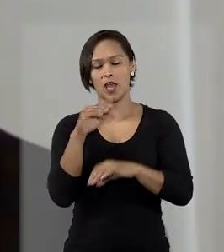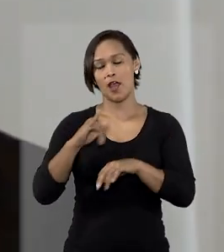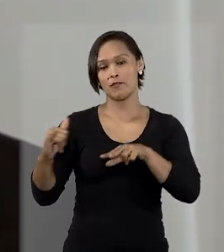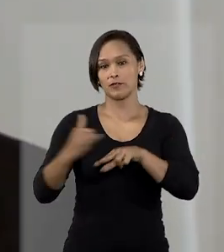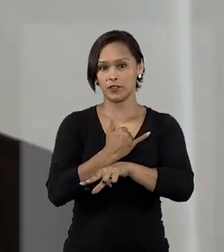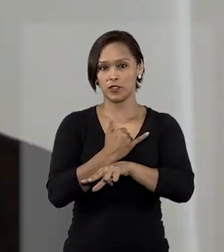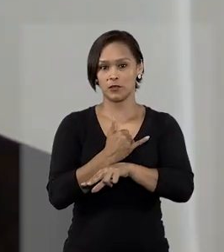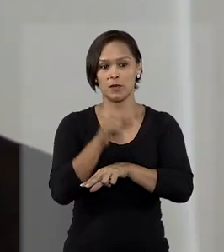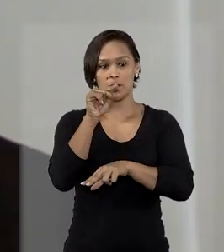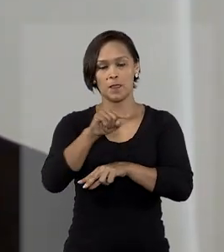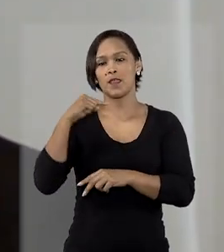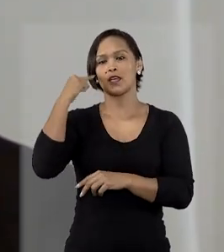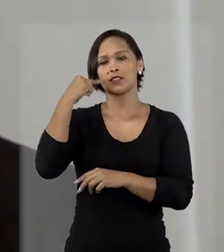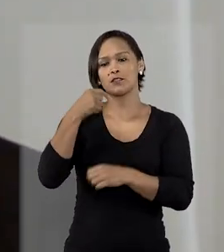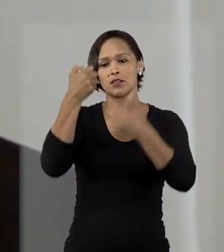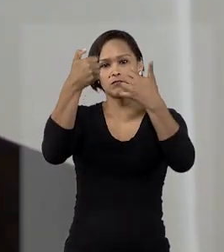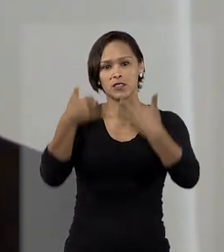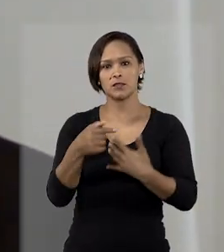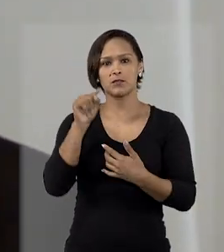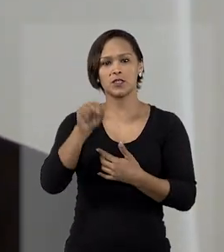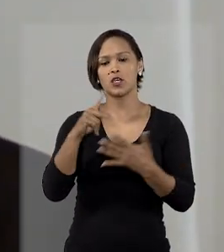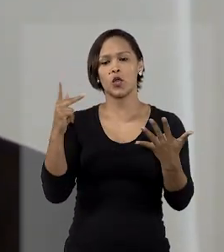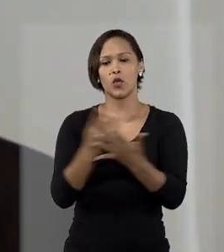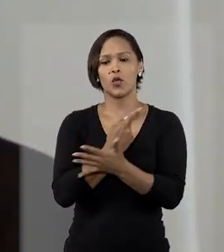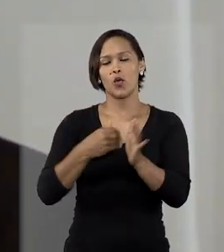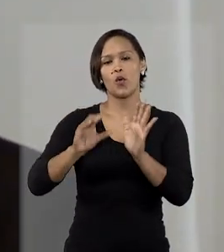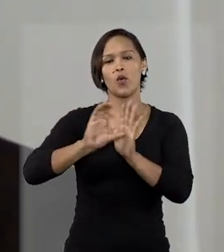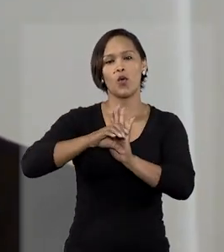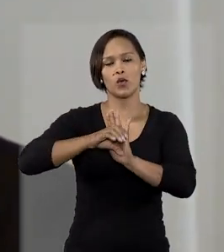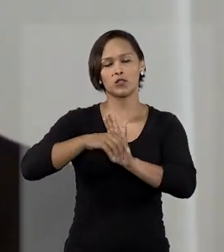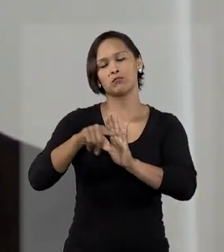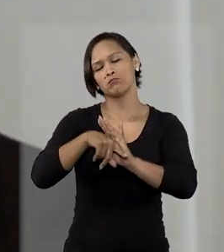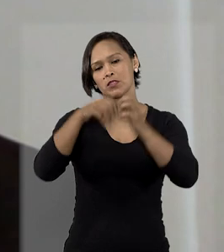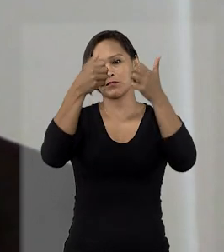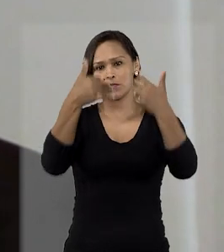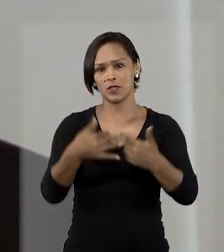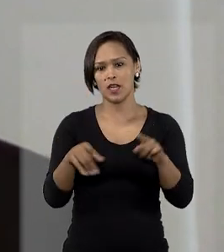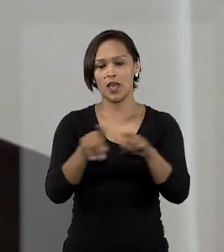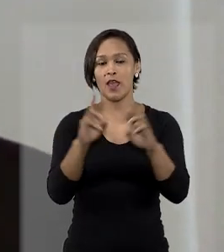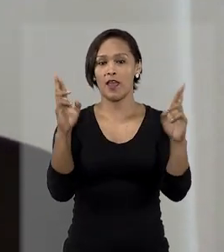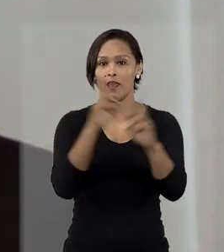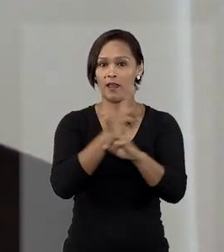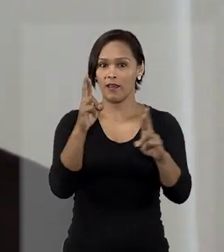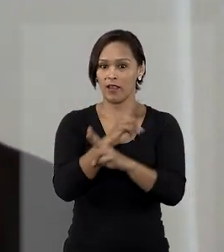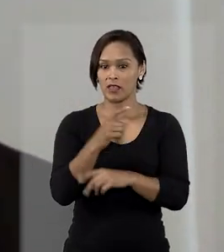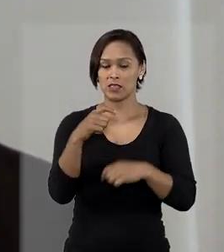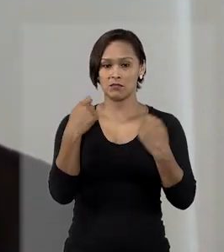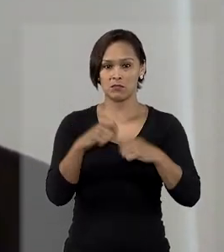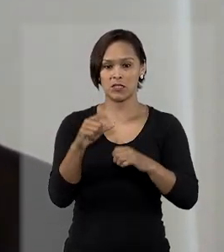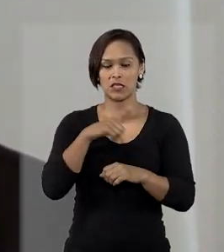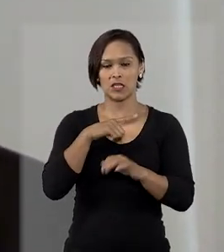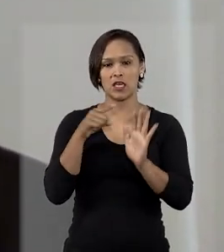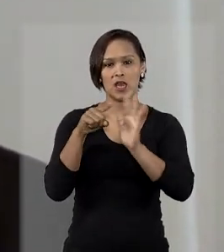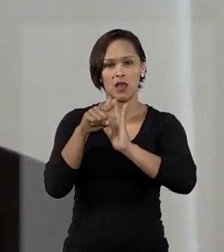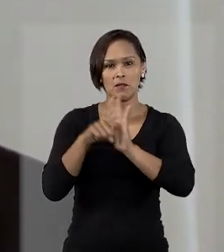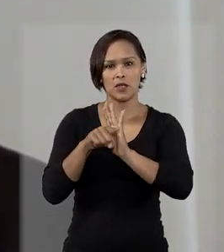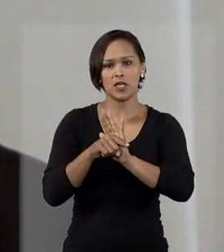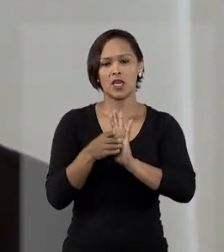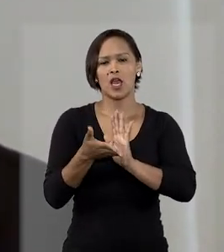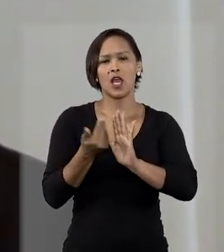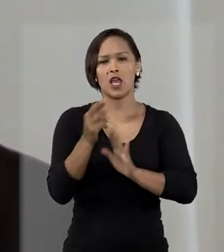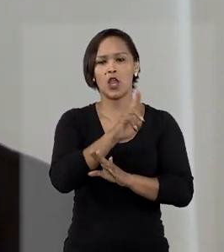Este advogado esclarece o que o Código Penal prevê em relação às situações em que devem ser aplicadas as chamadas